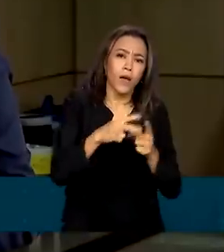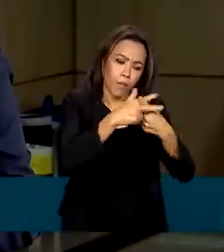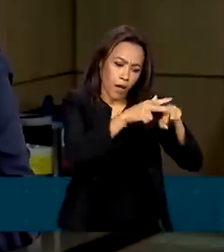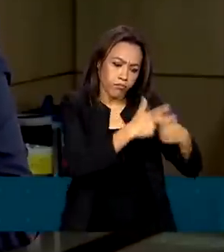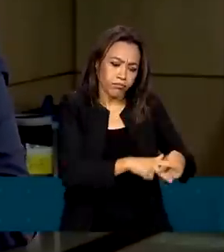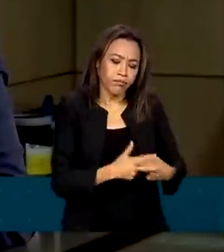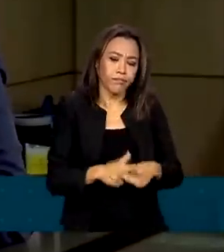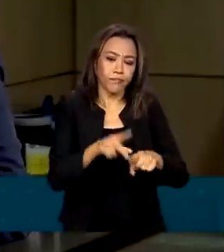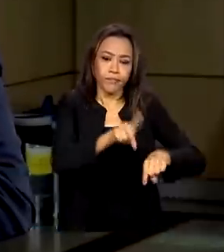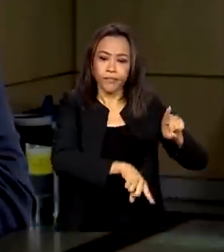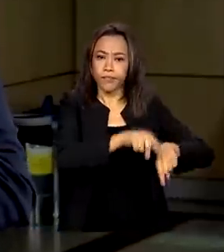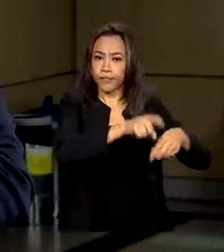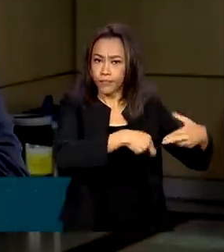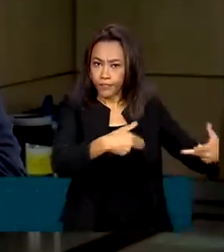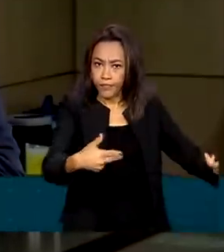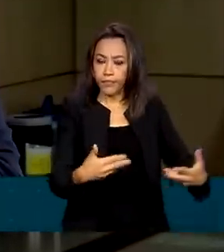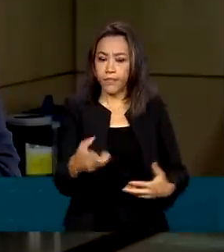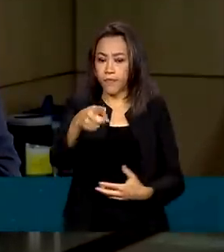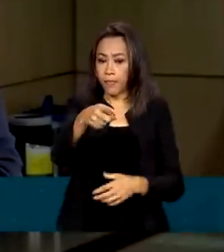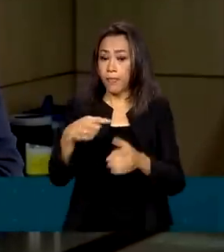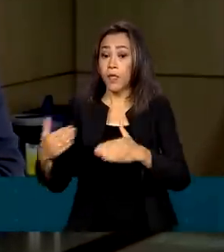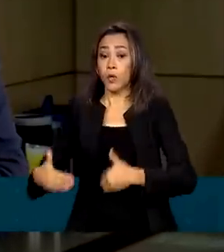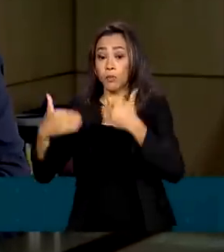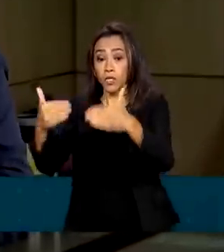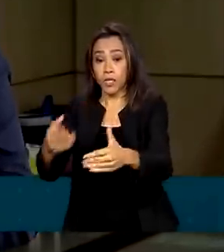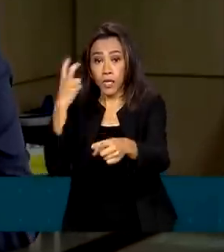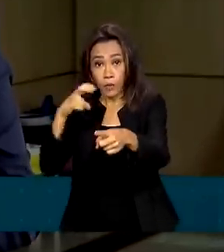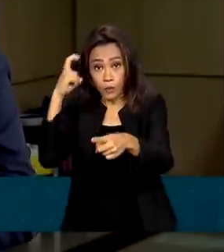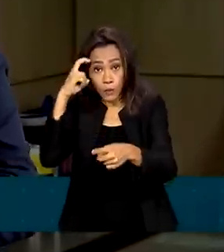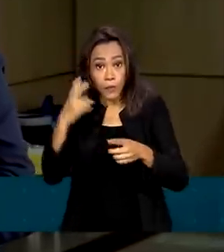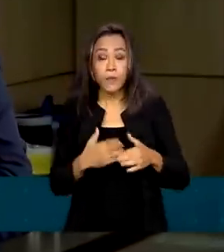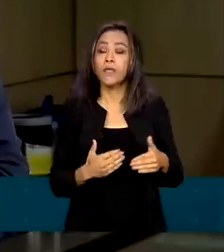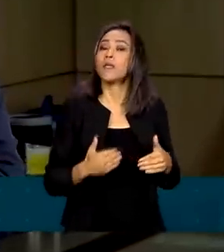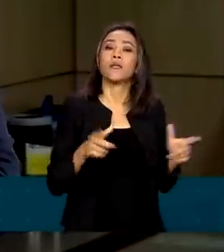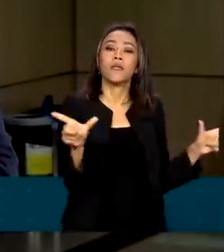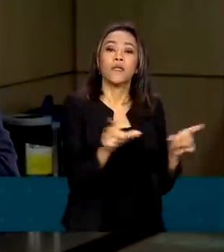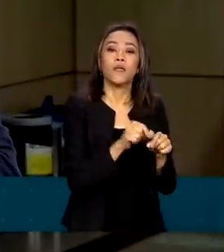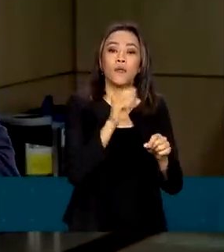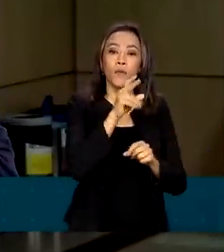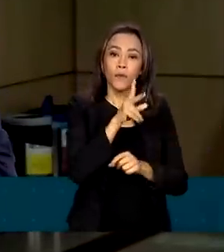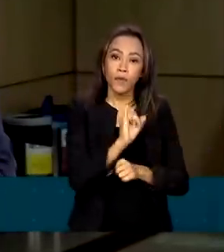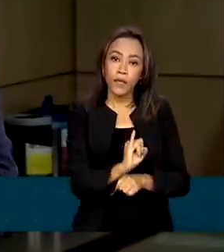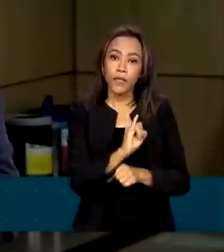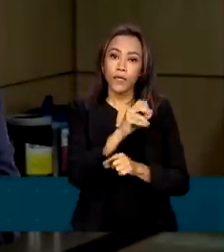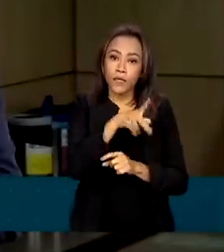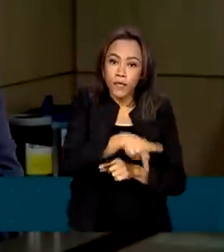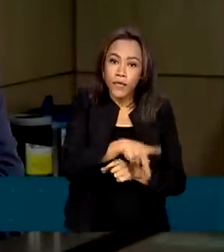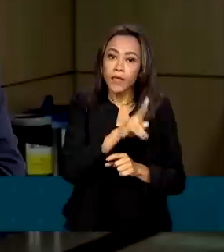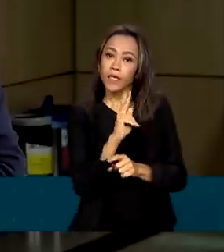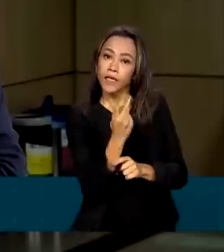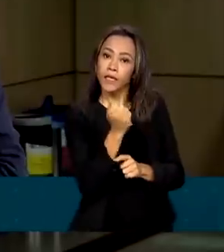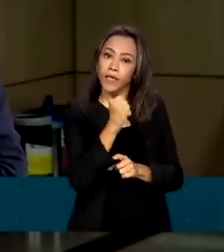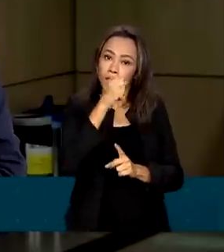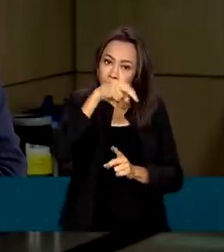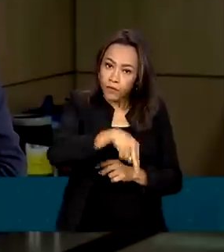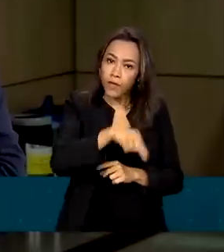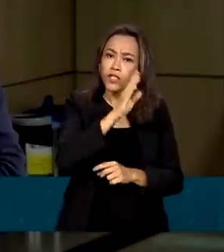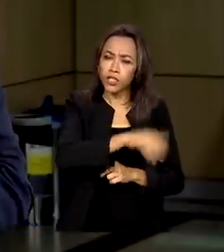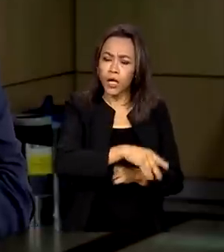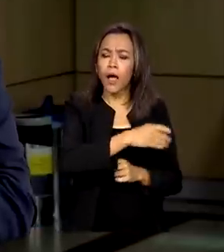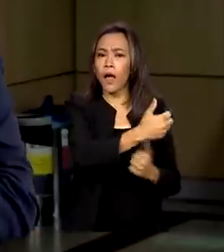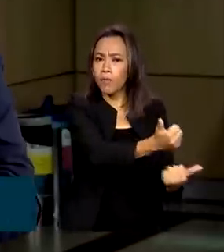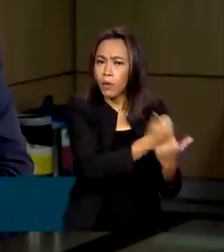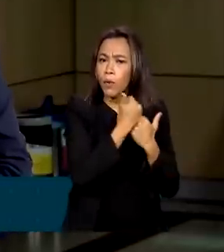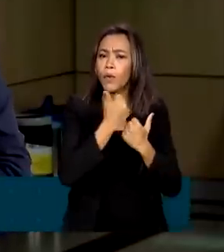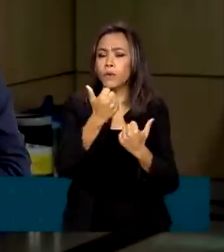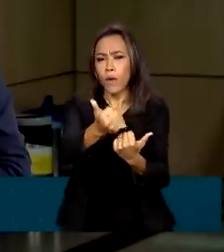segunda-feira para cá, o Ministério da Cultura, o próprio IFAM, ambos receberam várias ofertas de apoio.